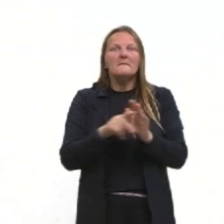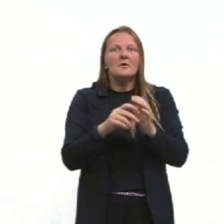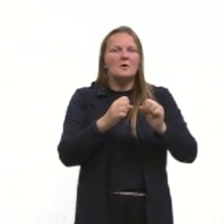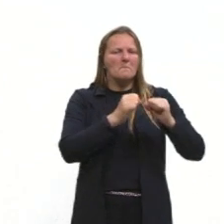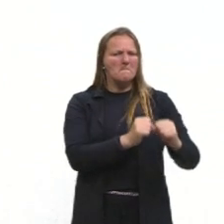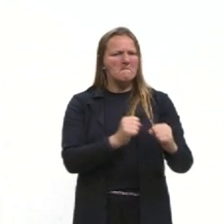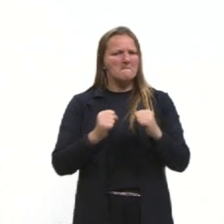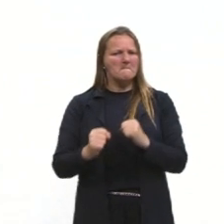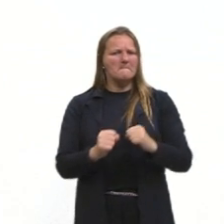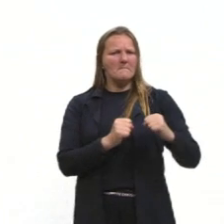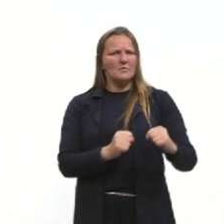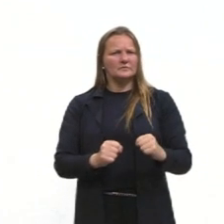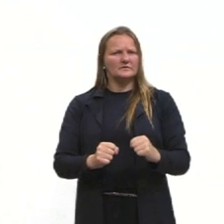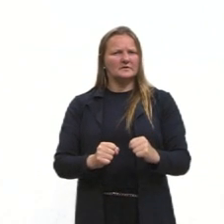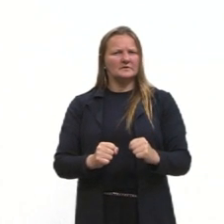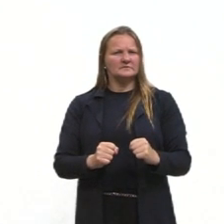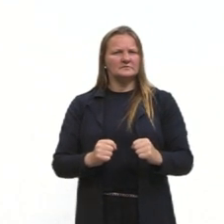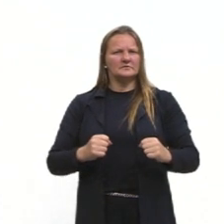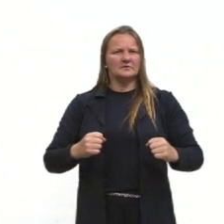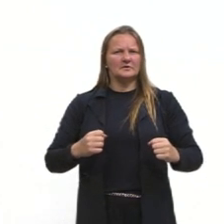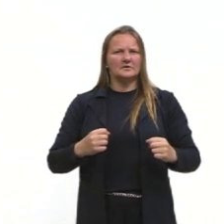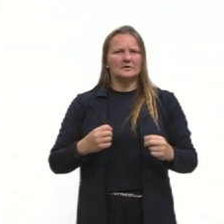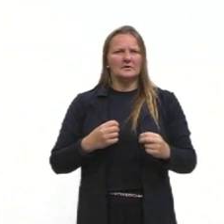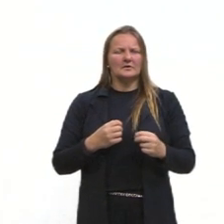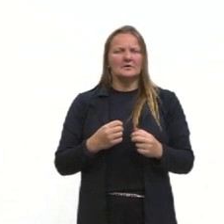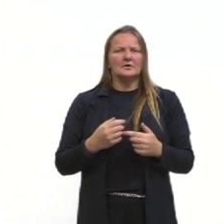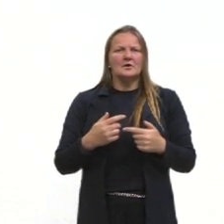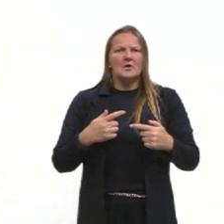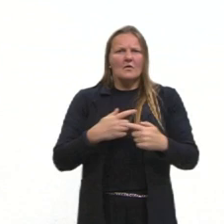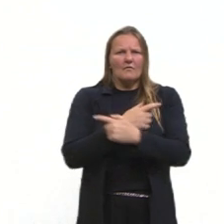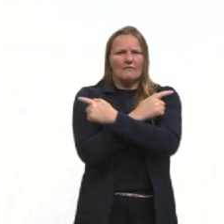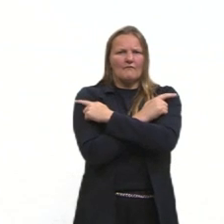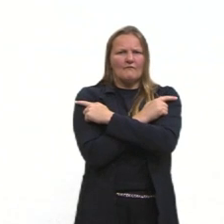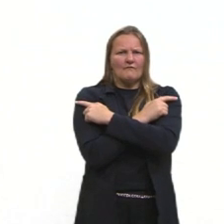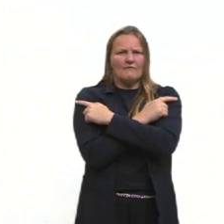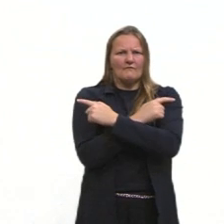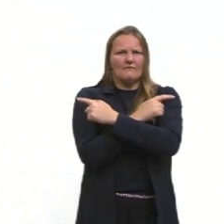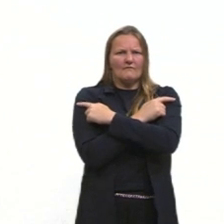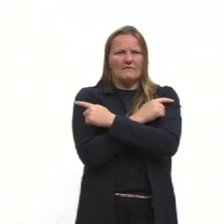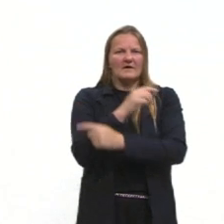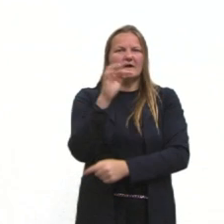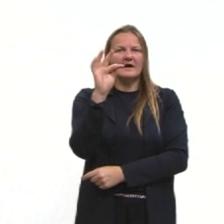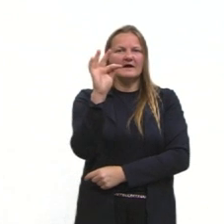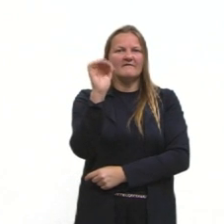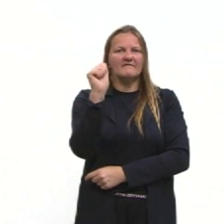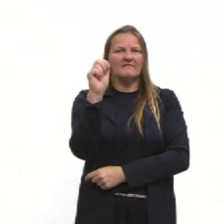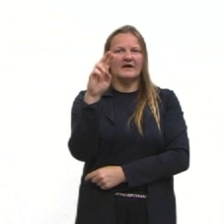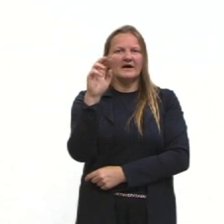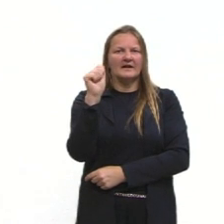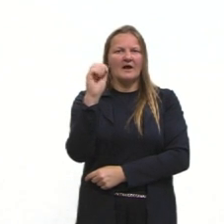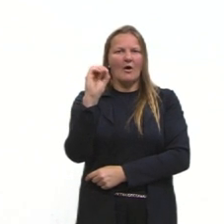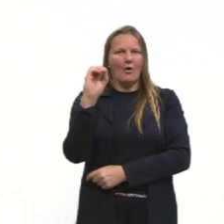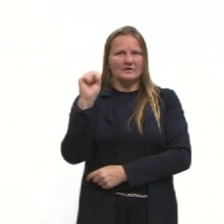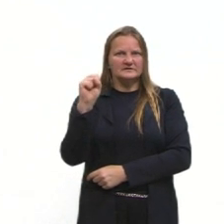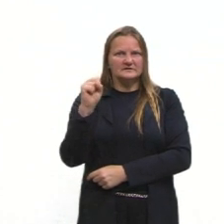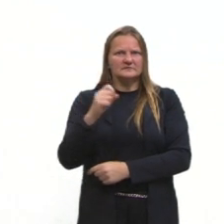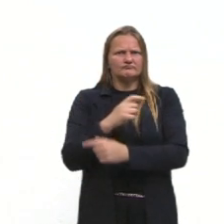poder que os faraós tinham. Ou seja, era nas pirâmides, esse lugar de